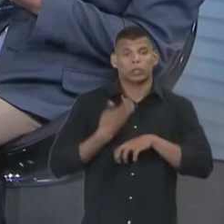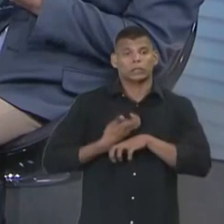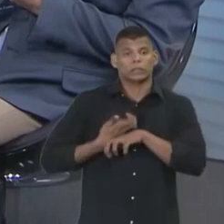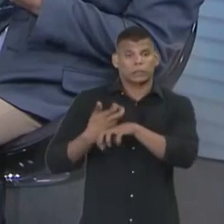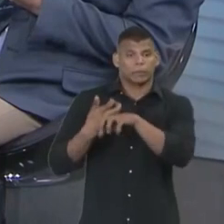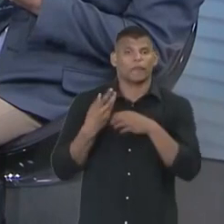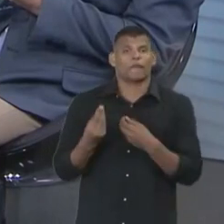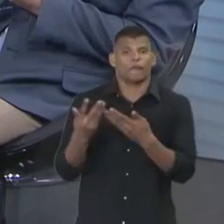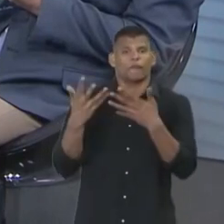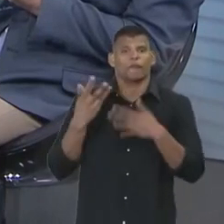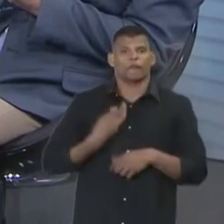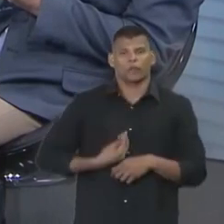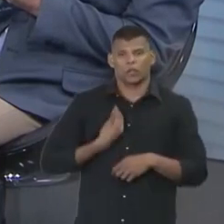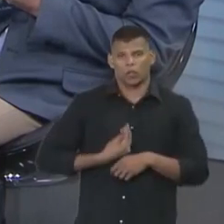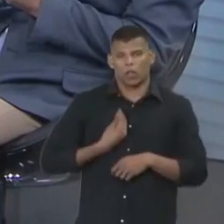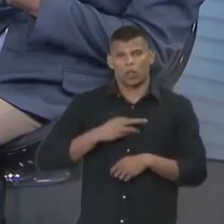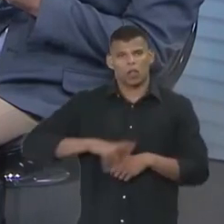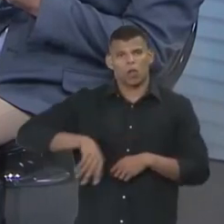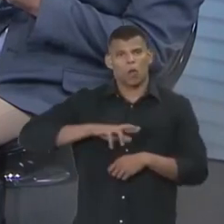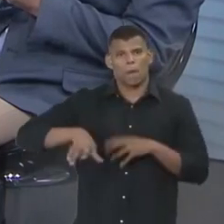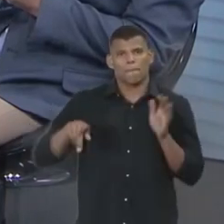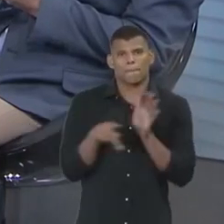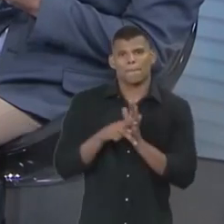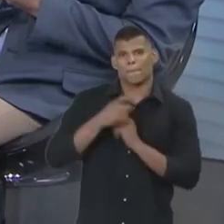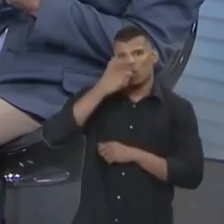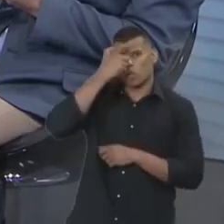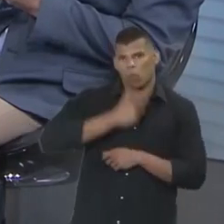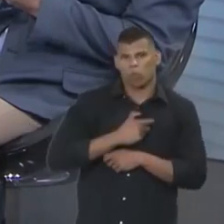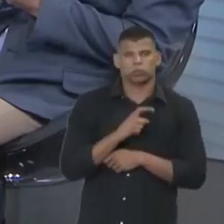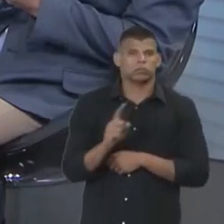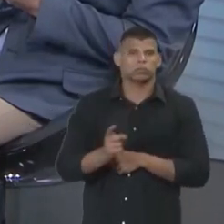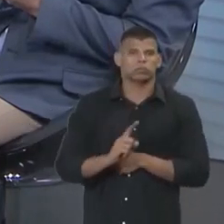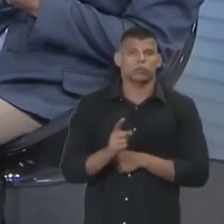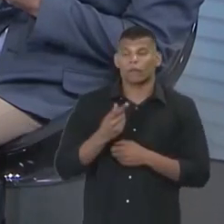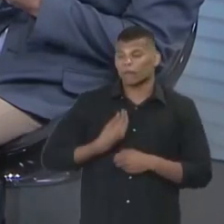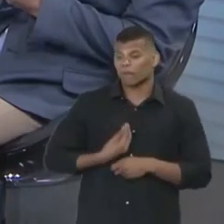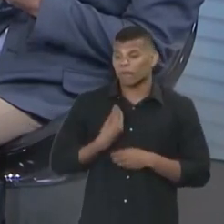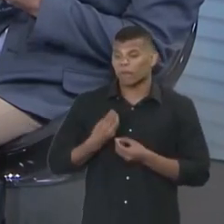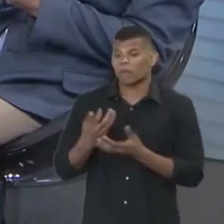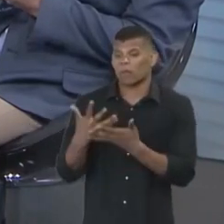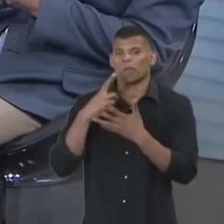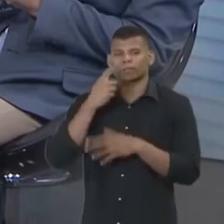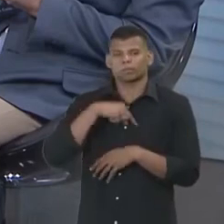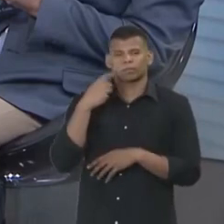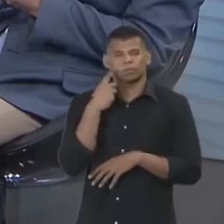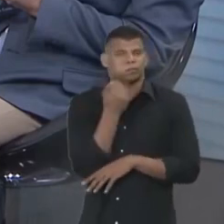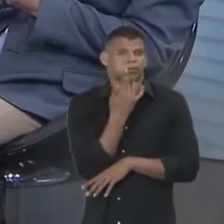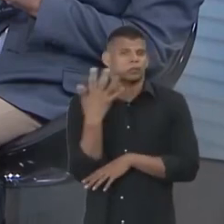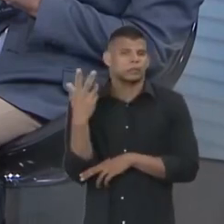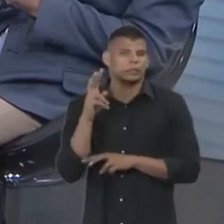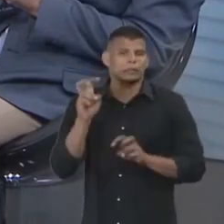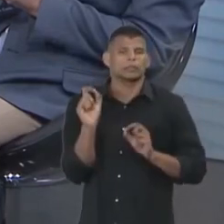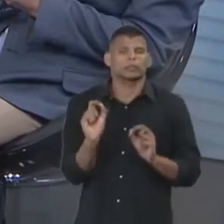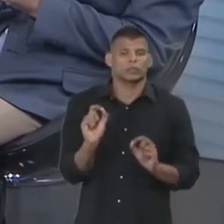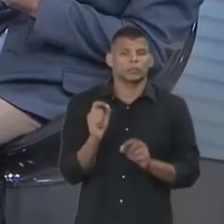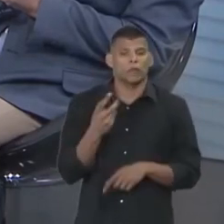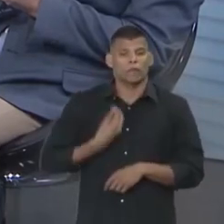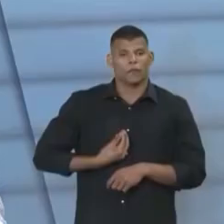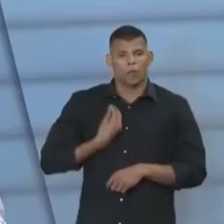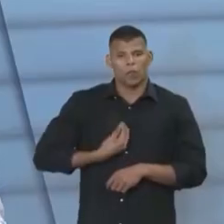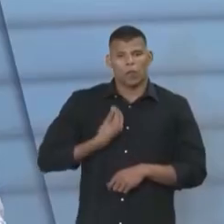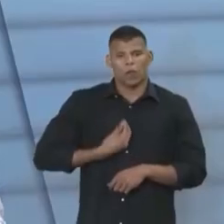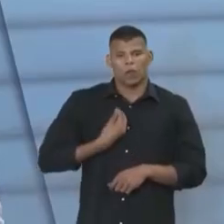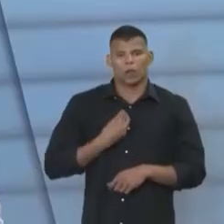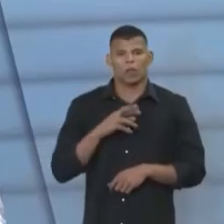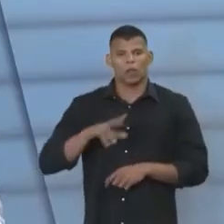vida. Essa disciplina não é da professora Blaine. Direito ambiental é uma disciplina para a vida, não é para mim. Não é uma